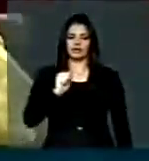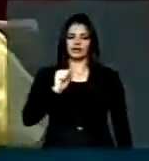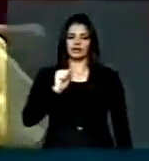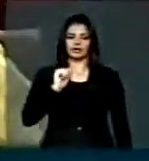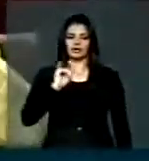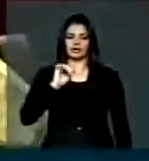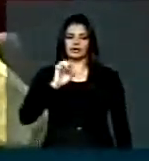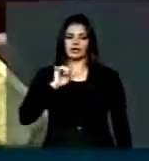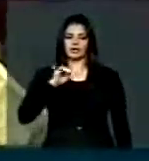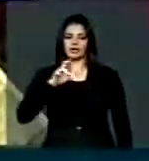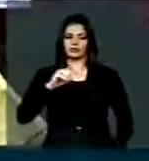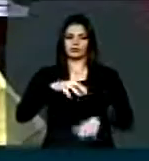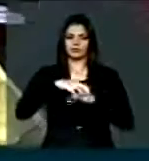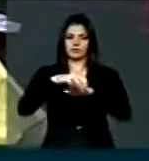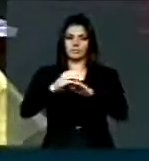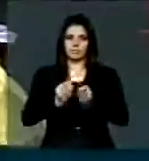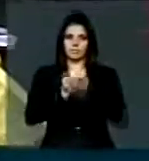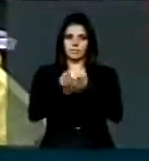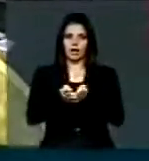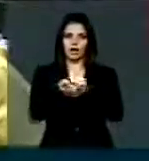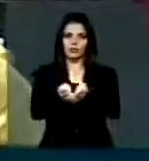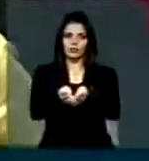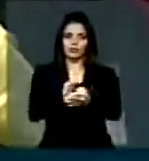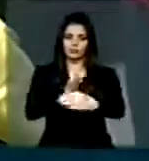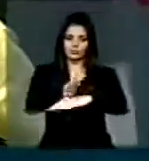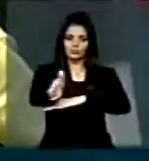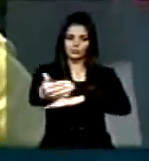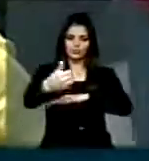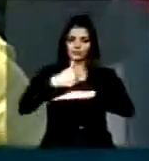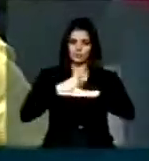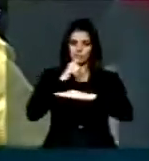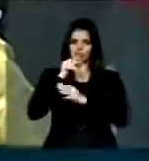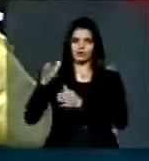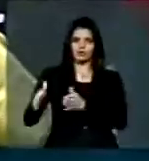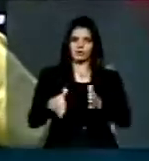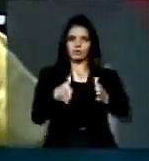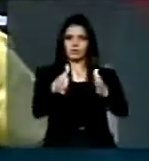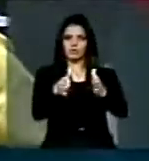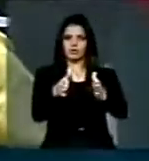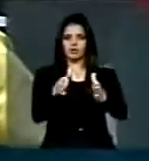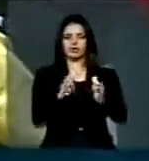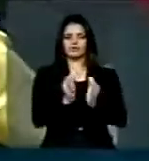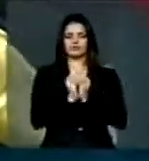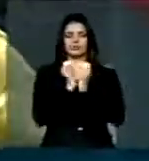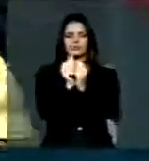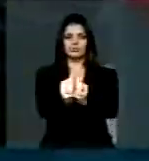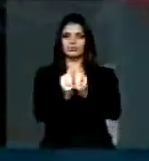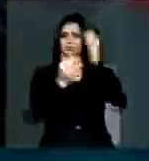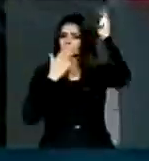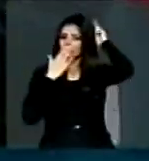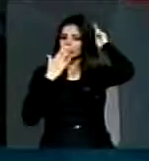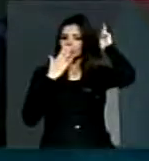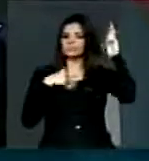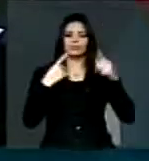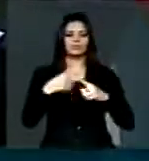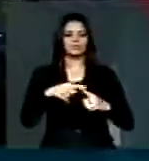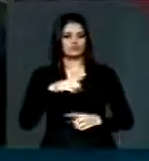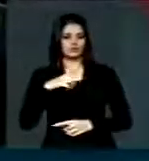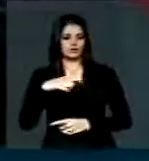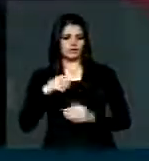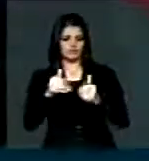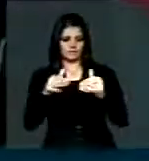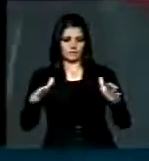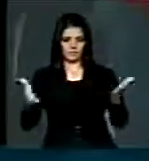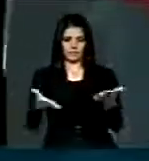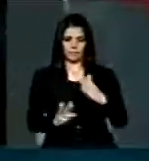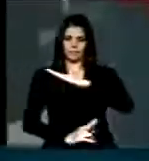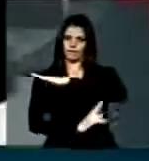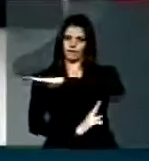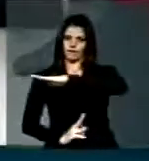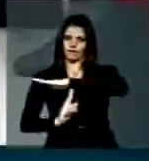inauguração